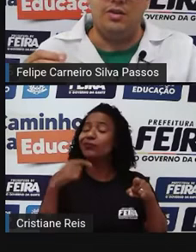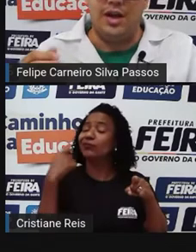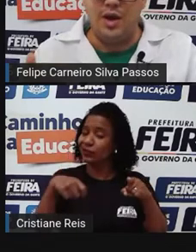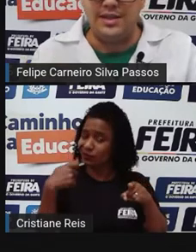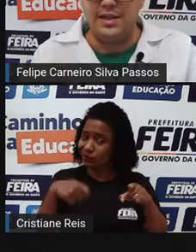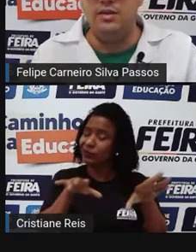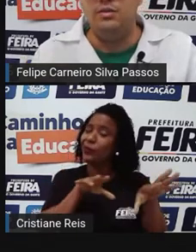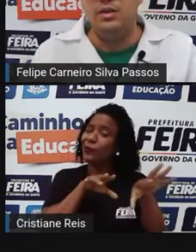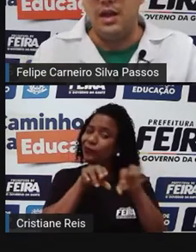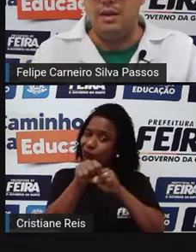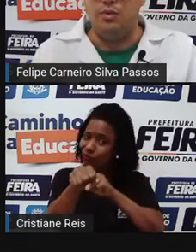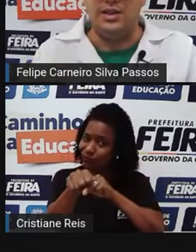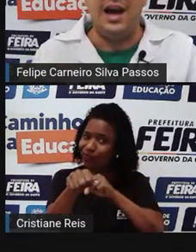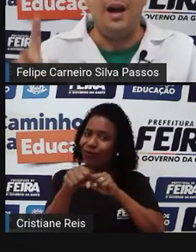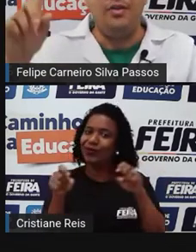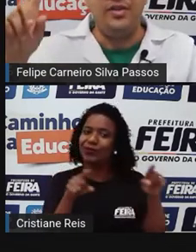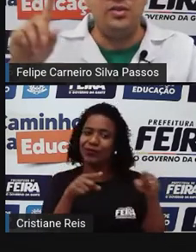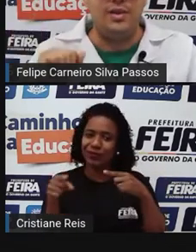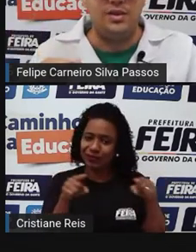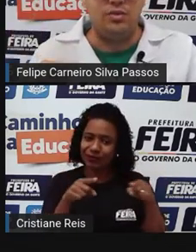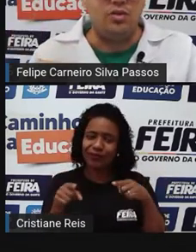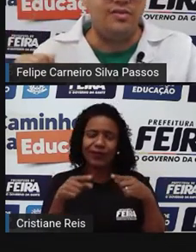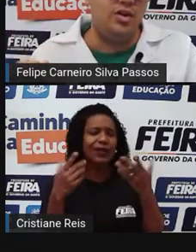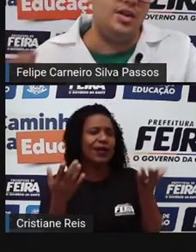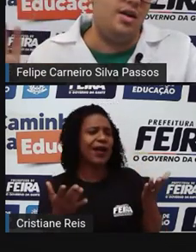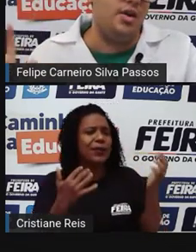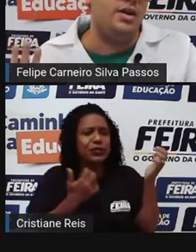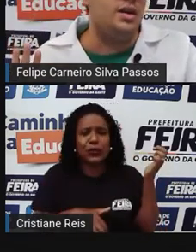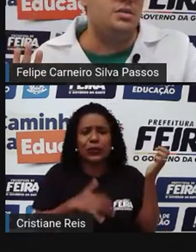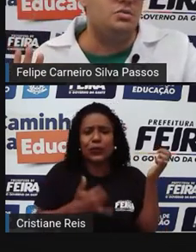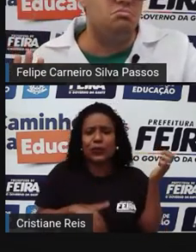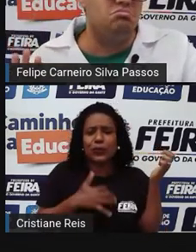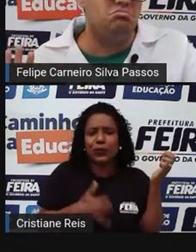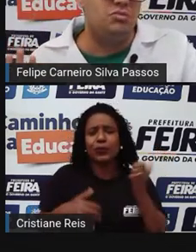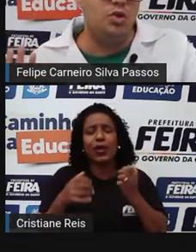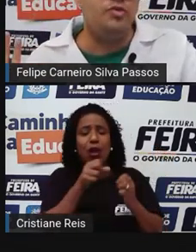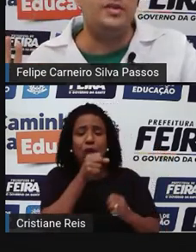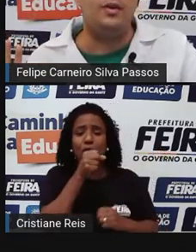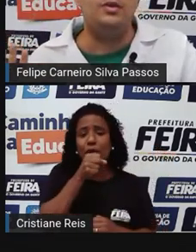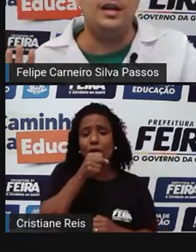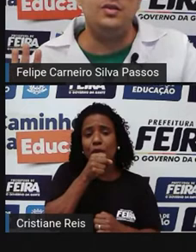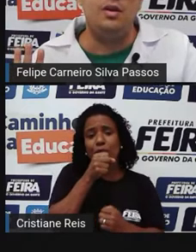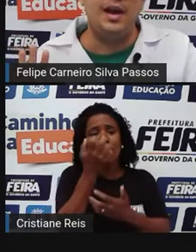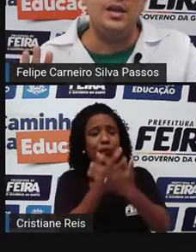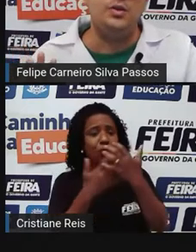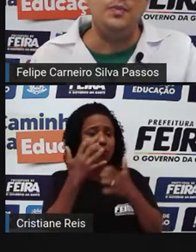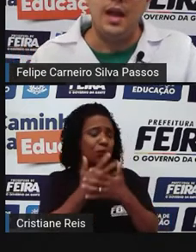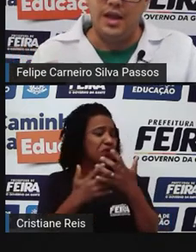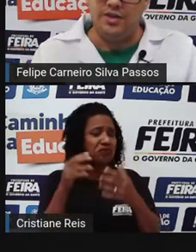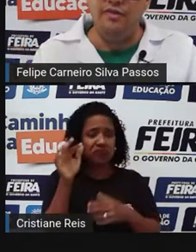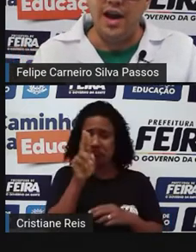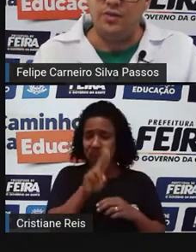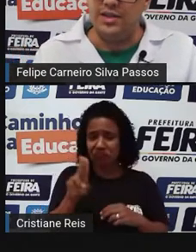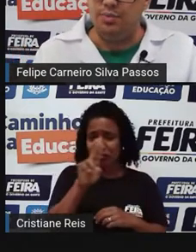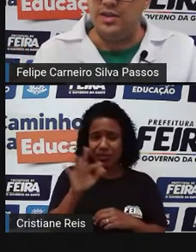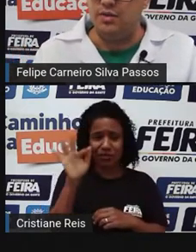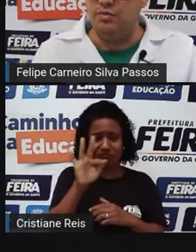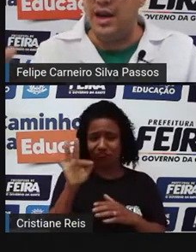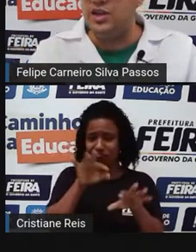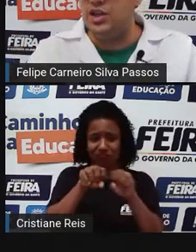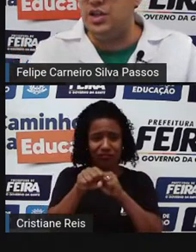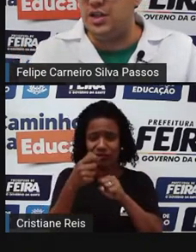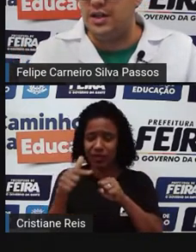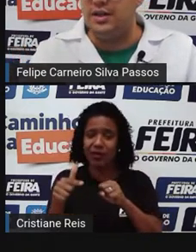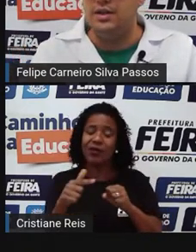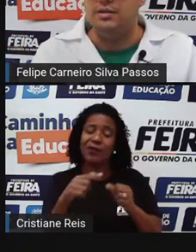ele precisa de uma graduação em música. Ah, professor, mas eu toco violão e eu canto, não fiz faculdade nenhuma para isso. De fato, você pode ser